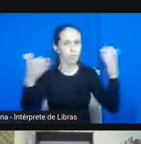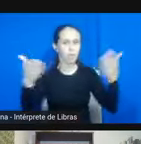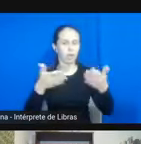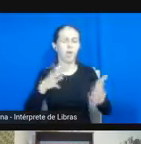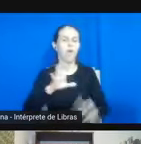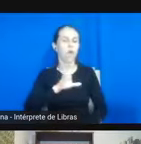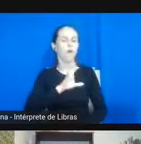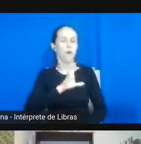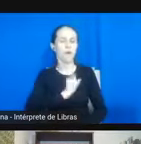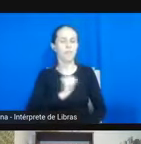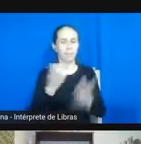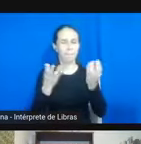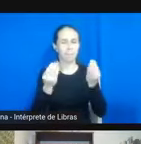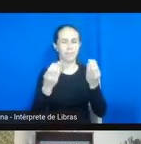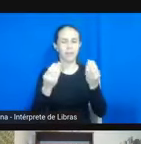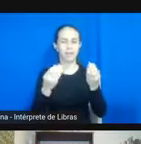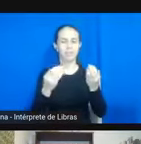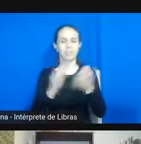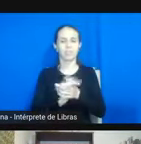das considerações